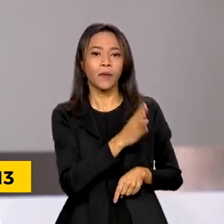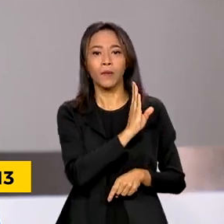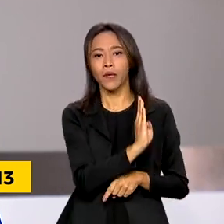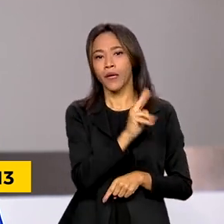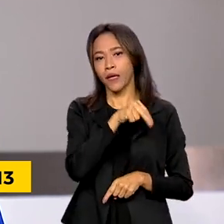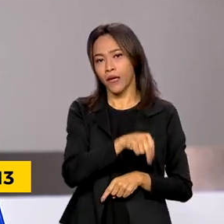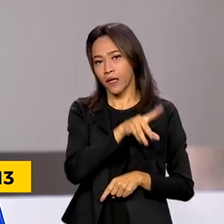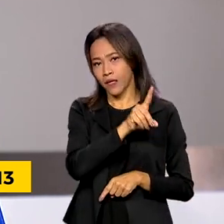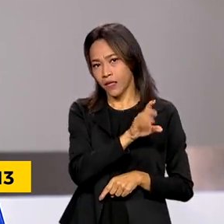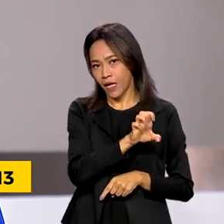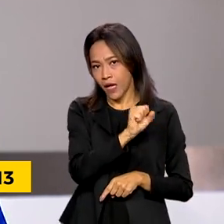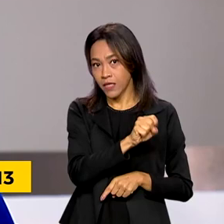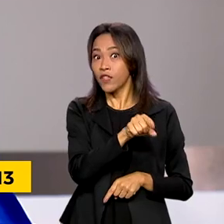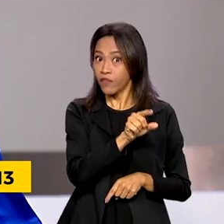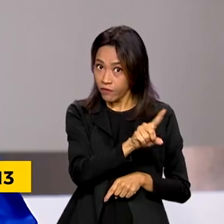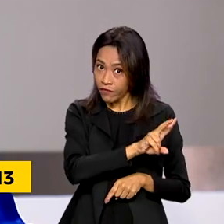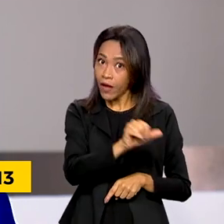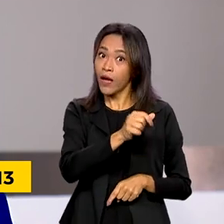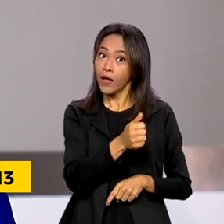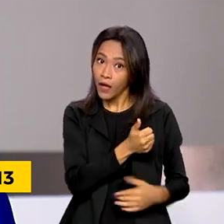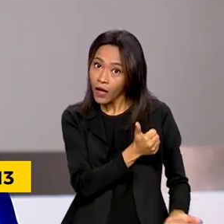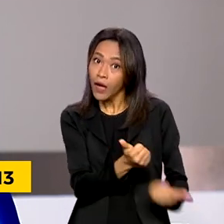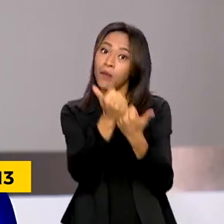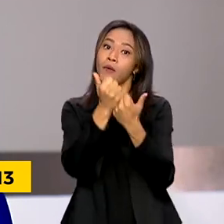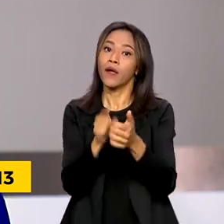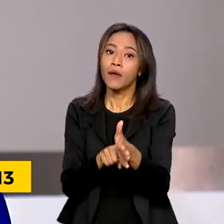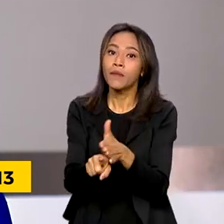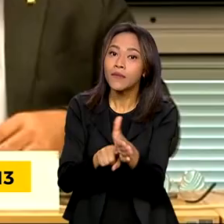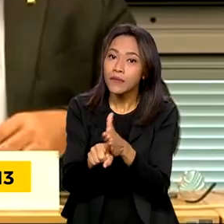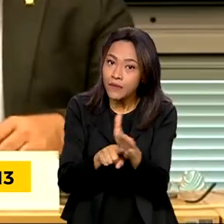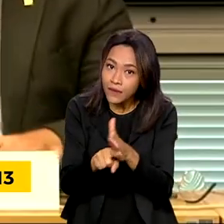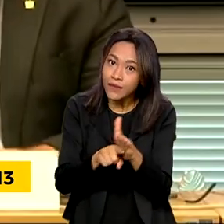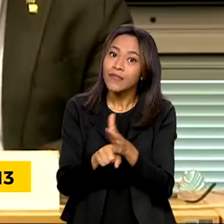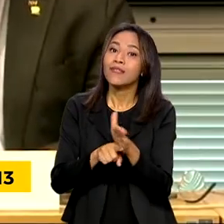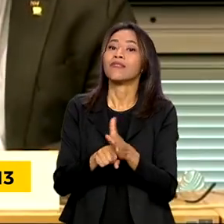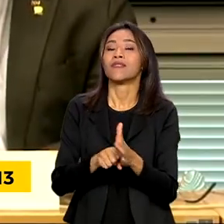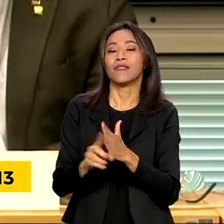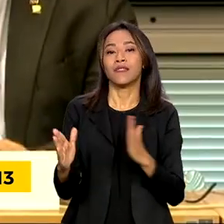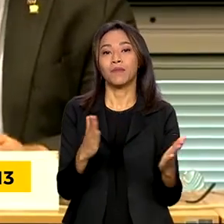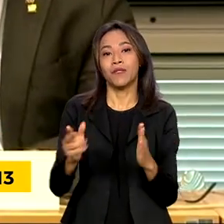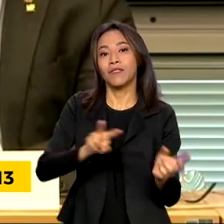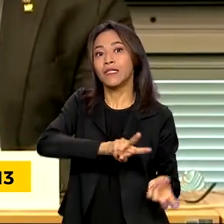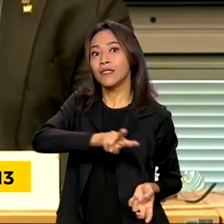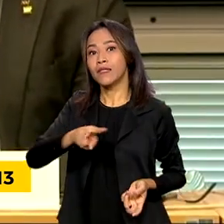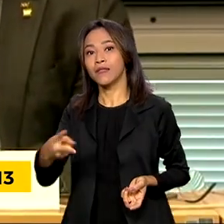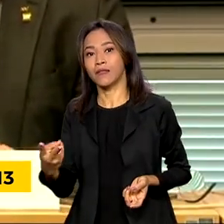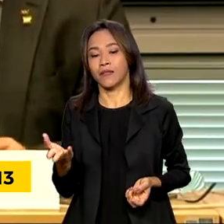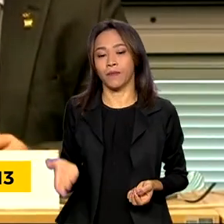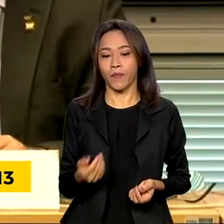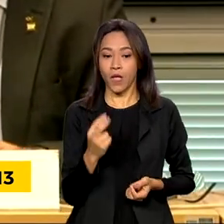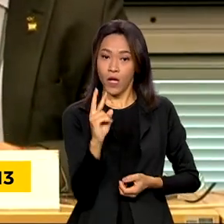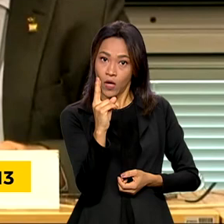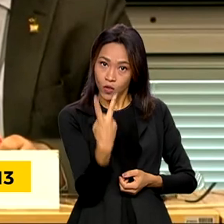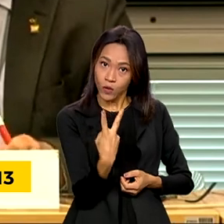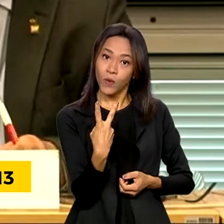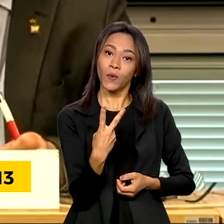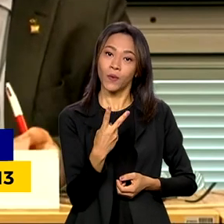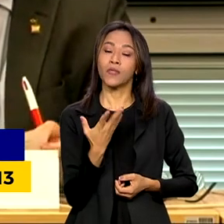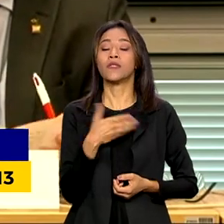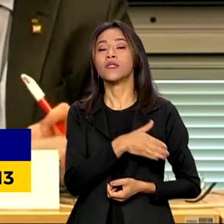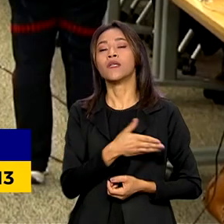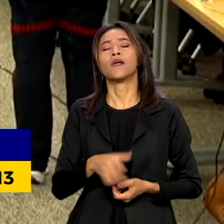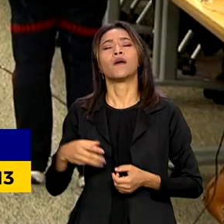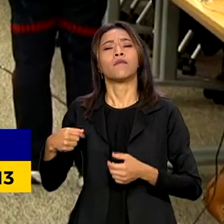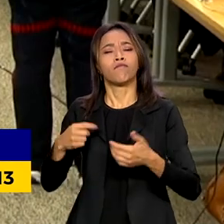que vai financiar pesquisas para promover essa transição. As duas instituições assinaram um acordo de cooperação